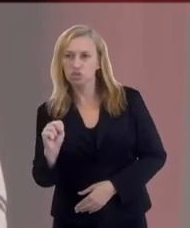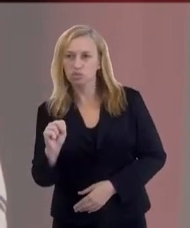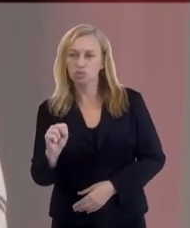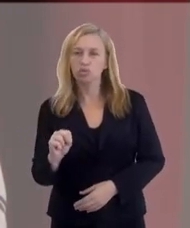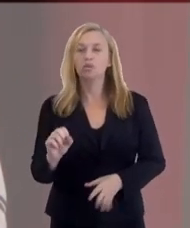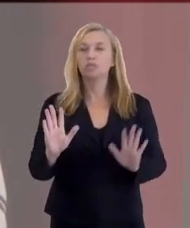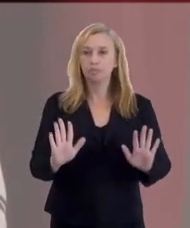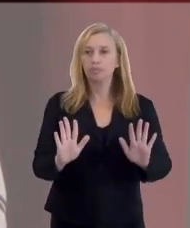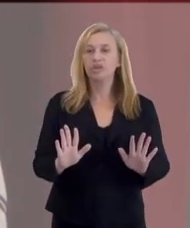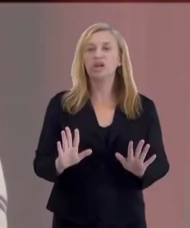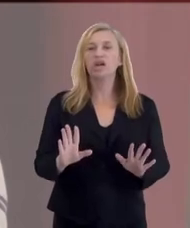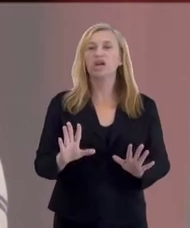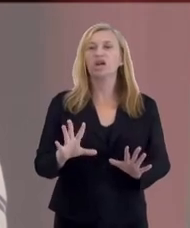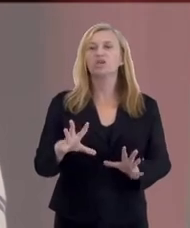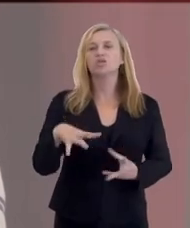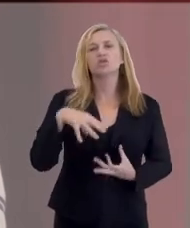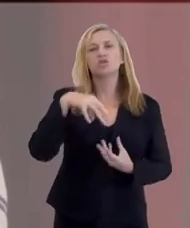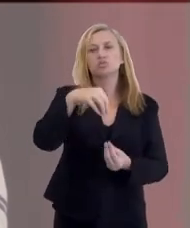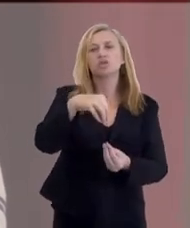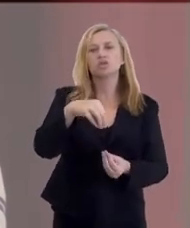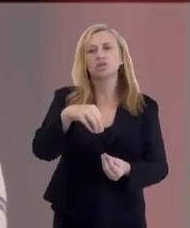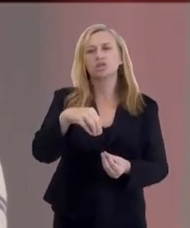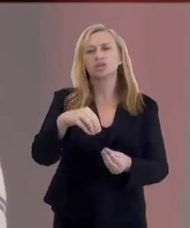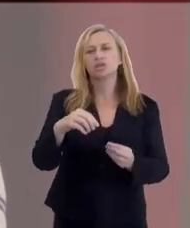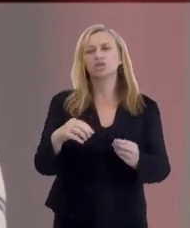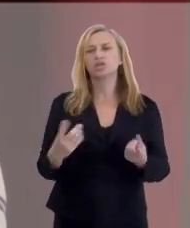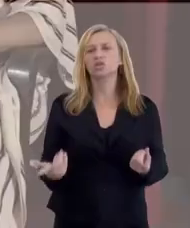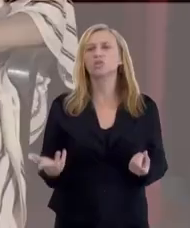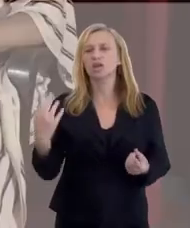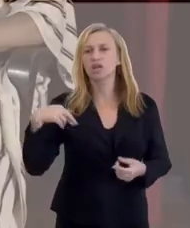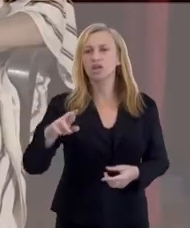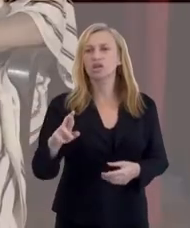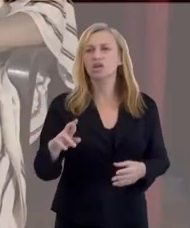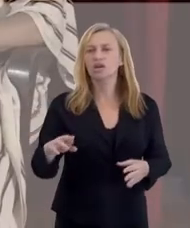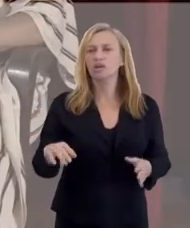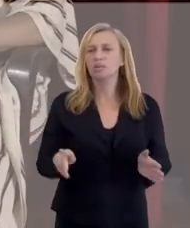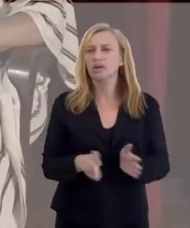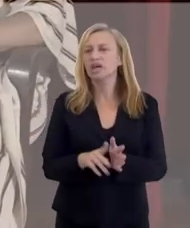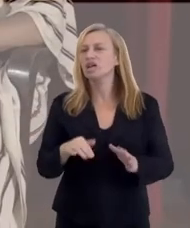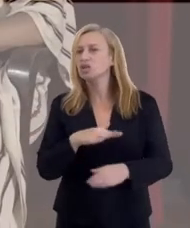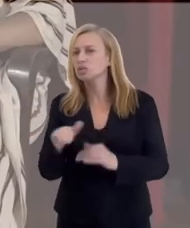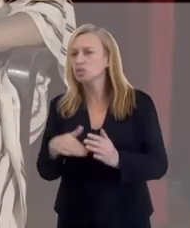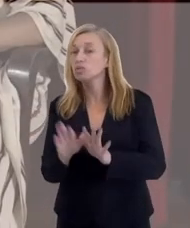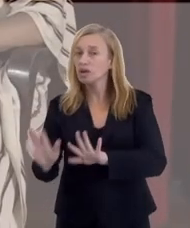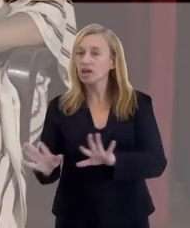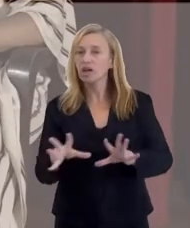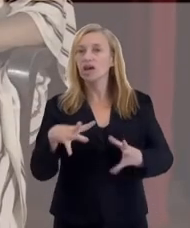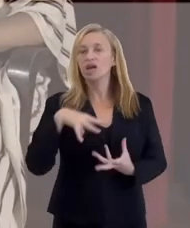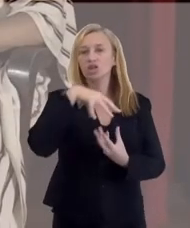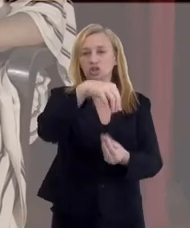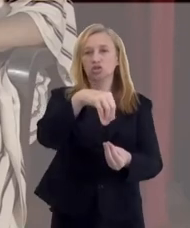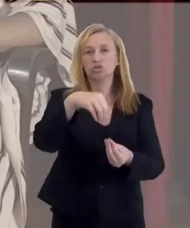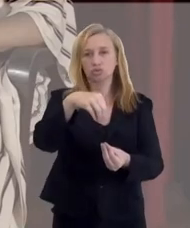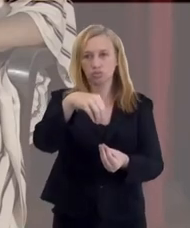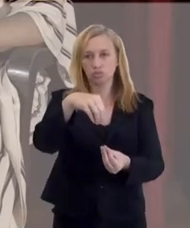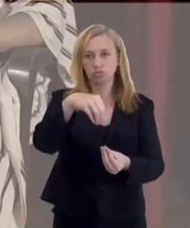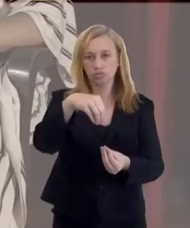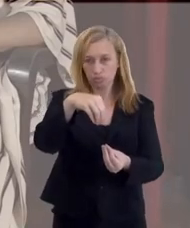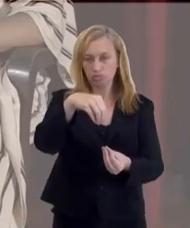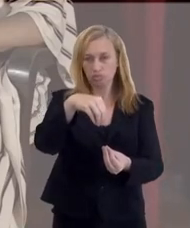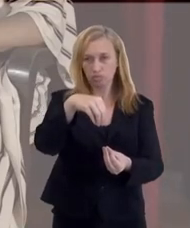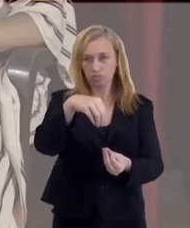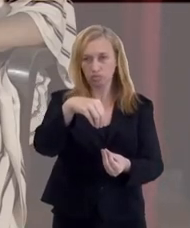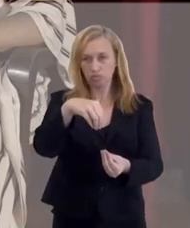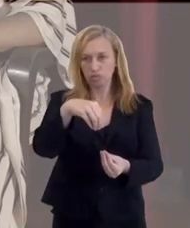espiritismo flana por várias religiões, correto? Porque ela é uma filosofia espiritualista.